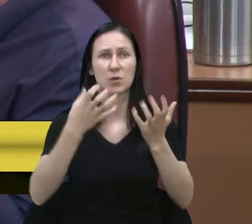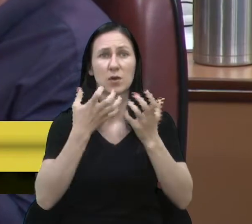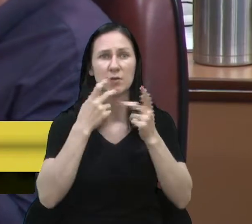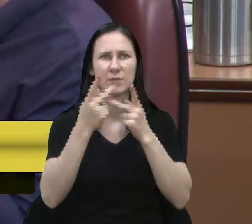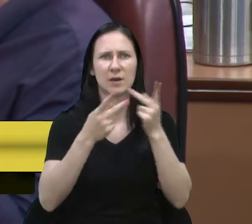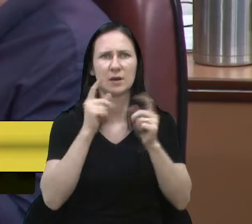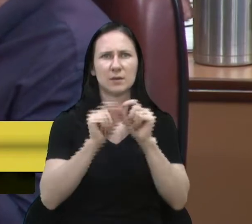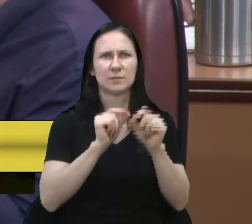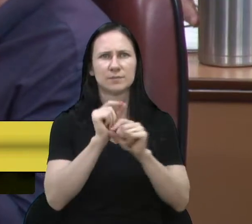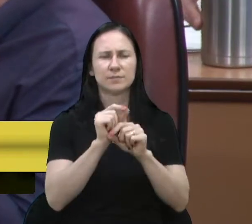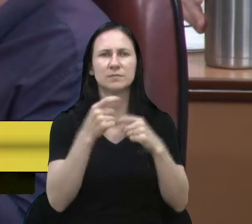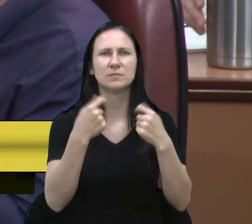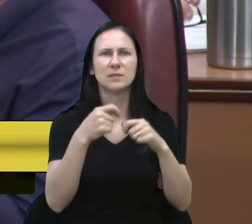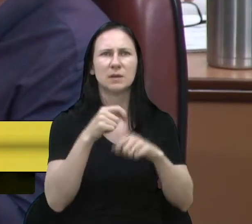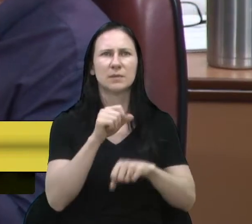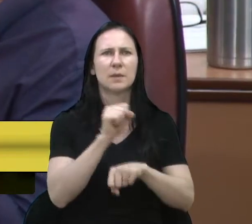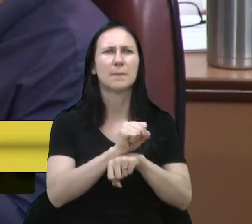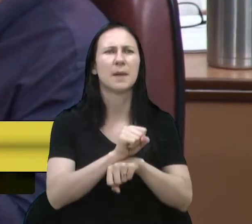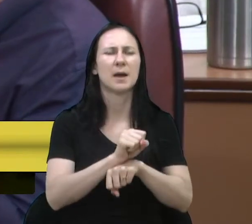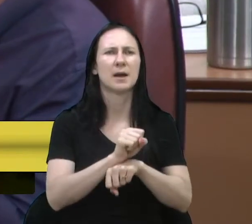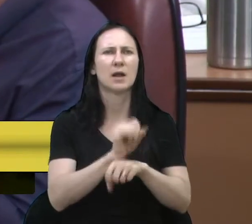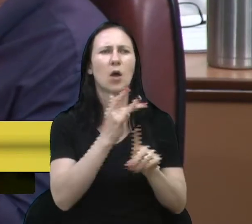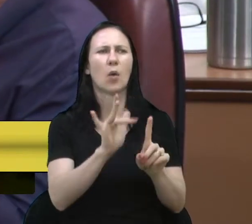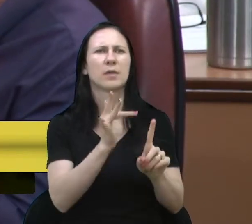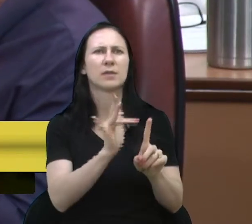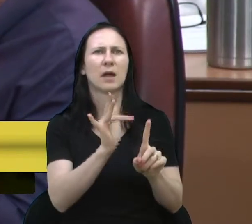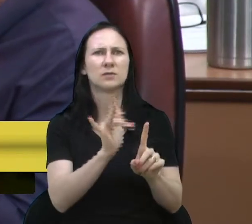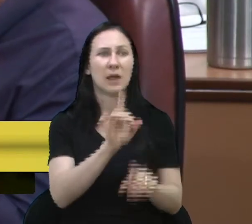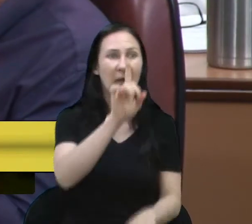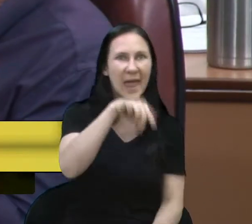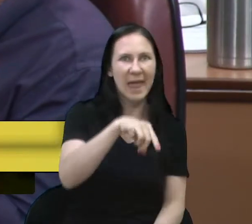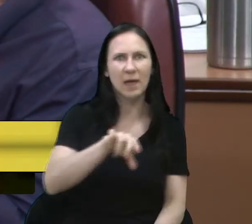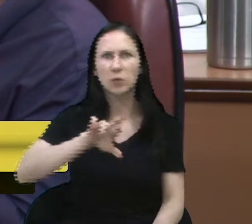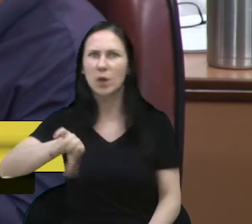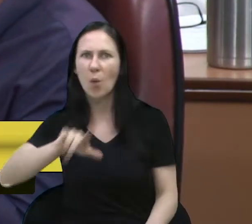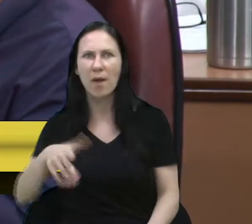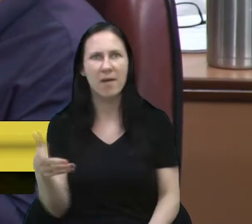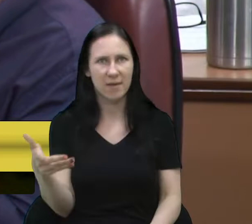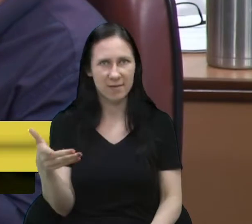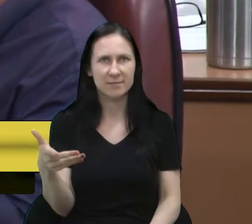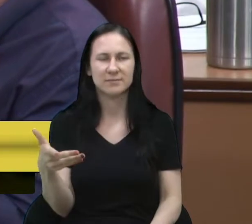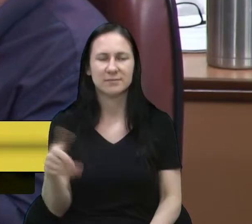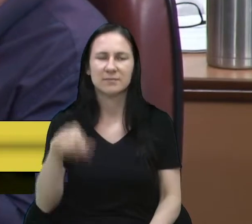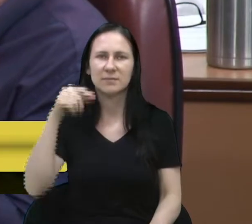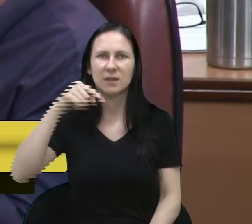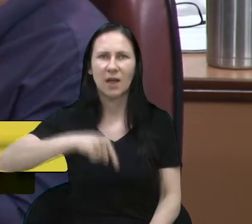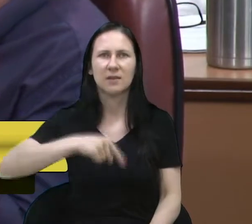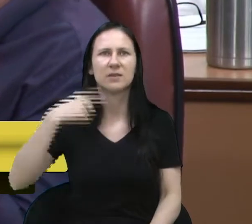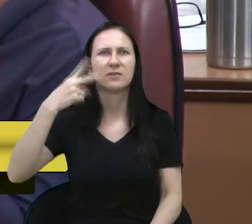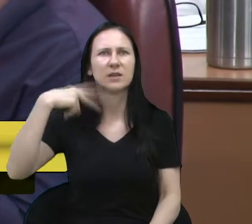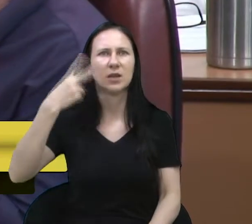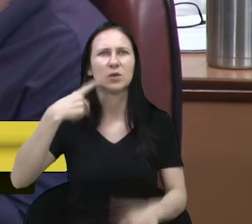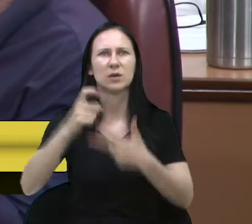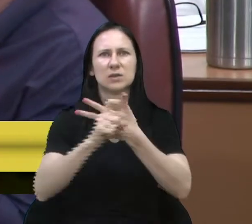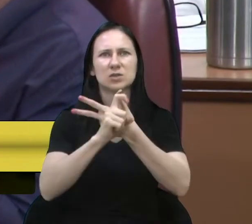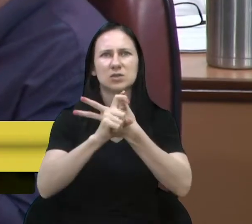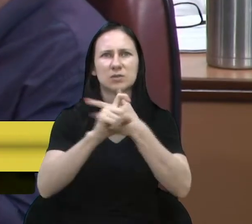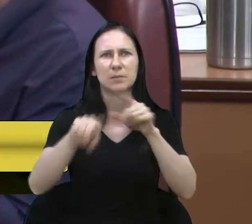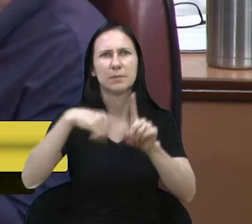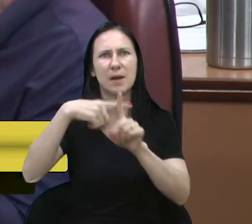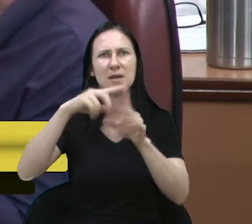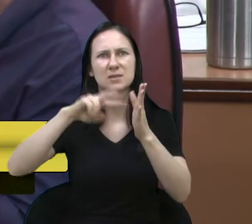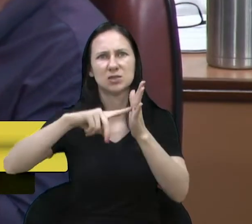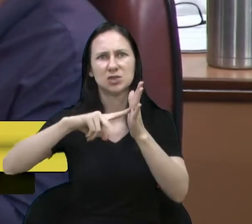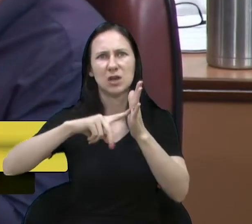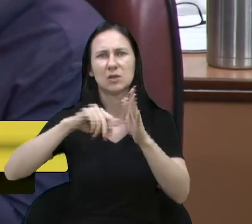senhor, nós temos que parar aí com o coitadismo. Ou é ou não é. Aqui os vereadores, o Poder Executivo, mais os sindicatos,